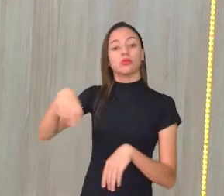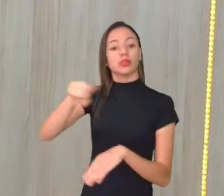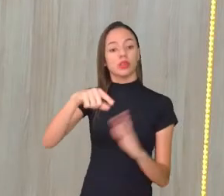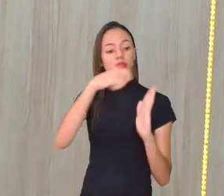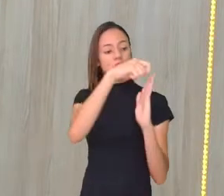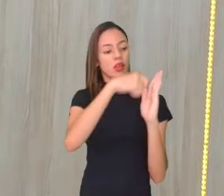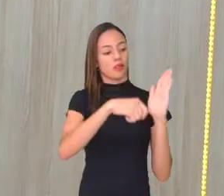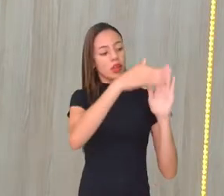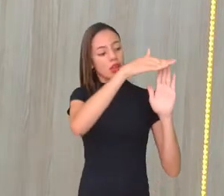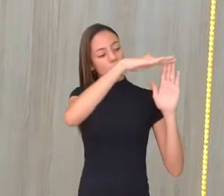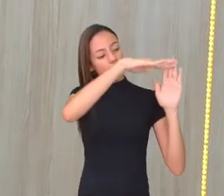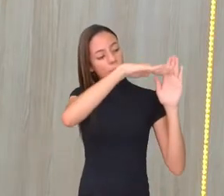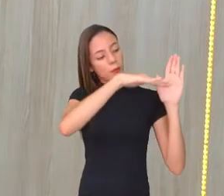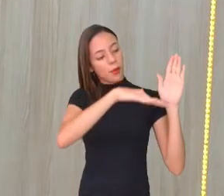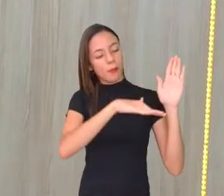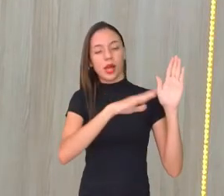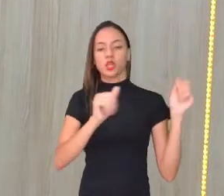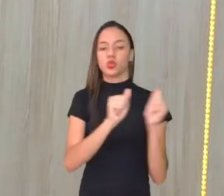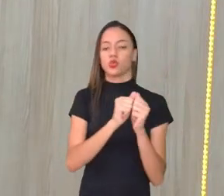com seus colegas.